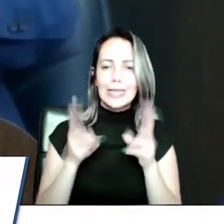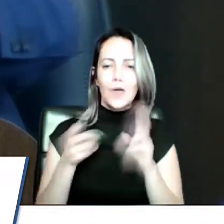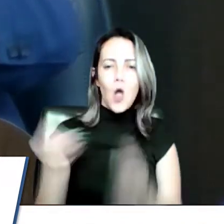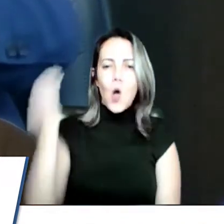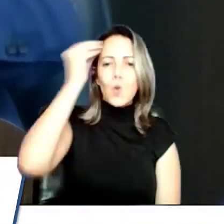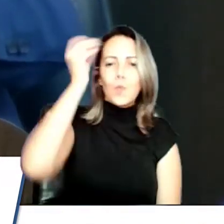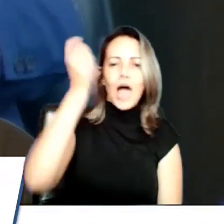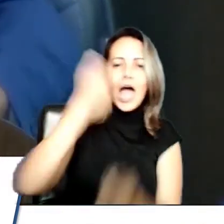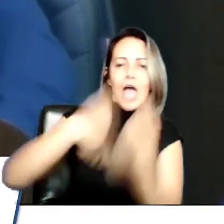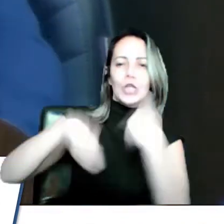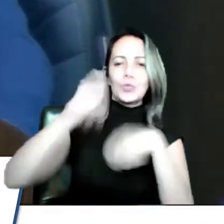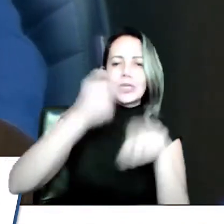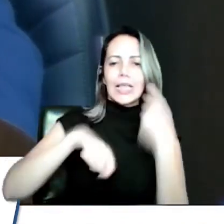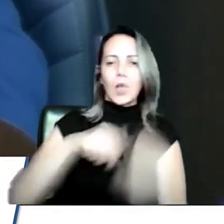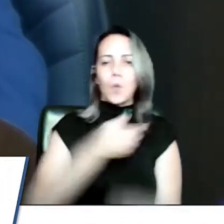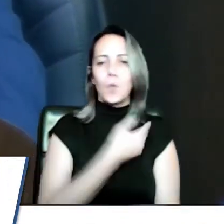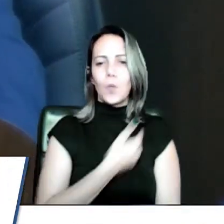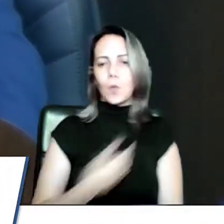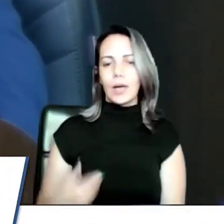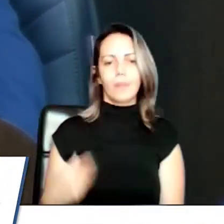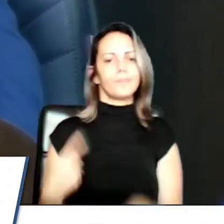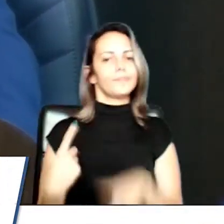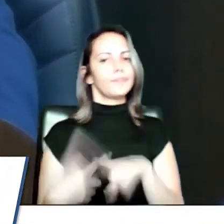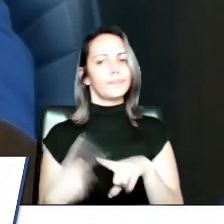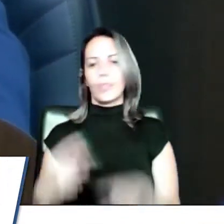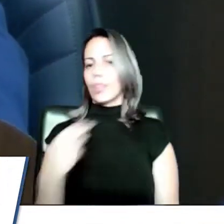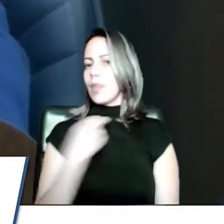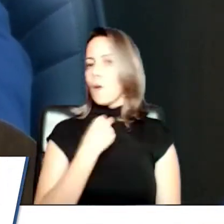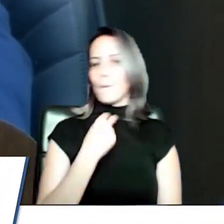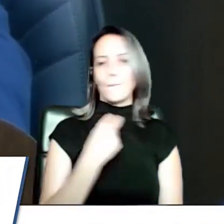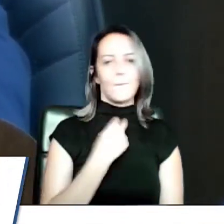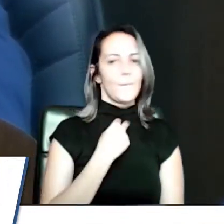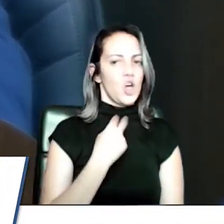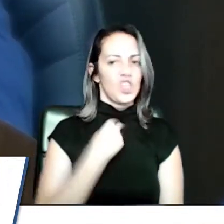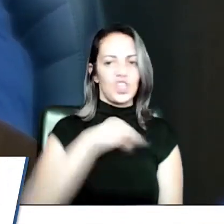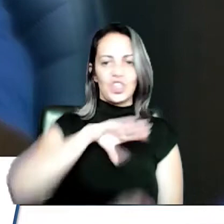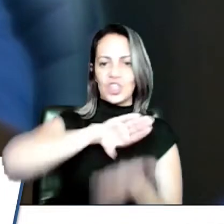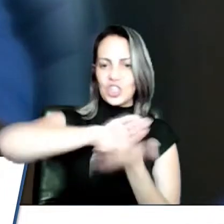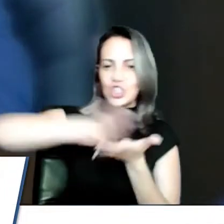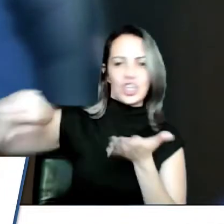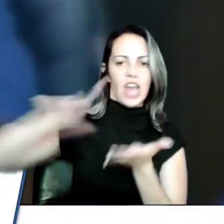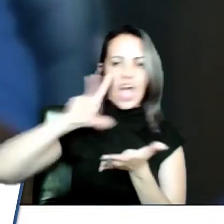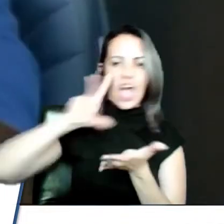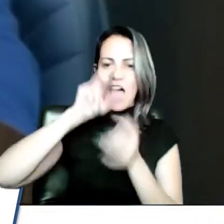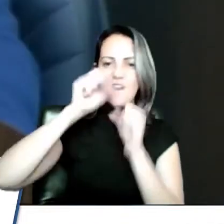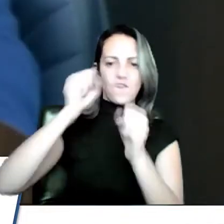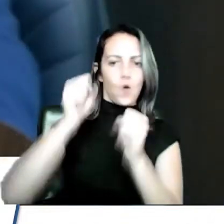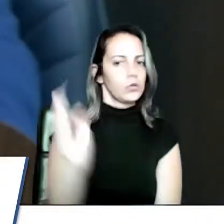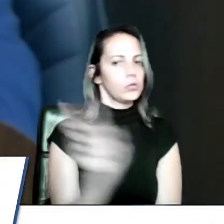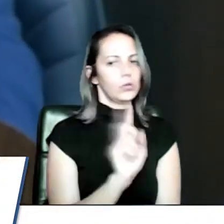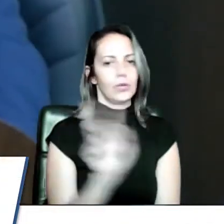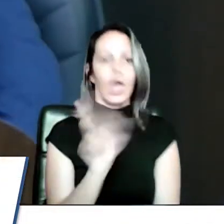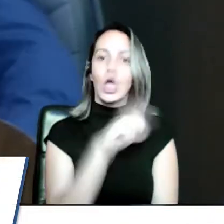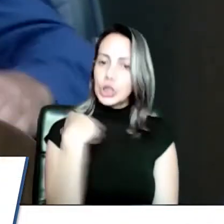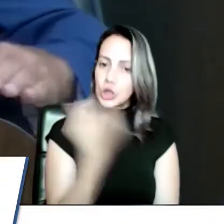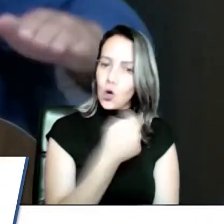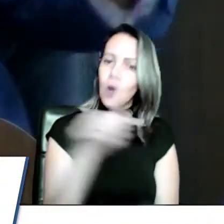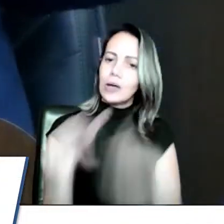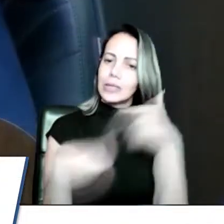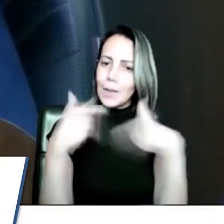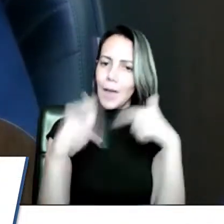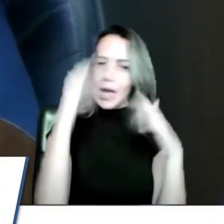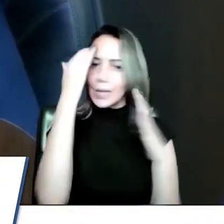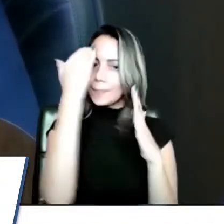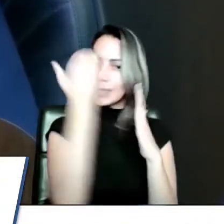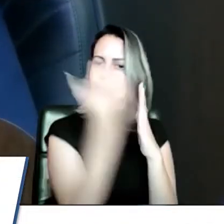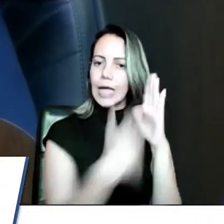retirar, sempre que nós falamos aqui, é uma casa de leis que nós trabalhamos dentro da legalidade. Nós não podemos falar assim,